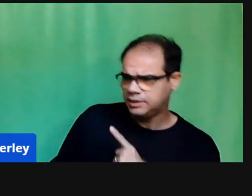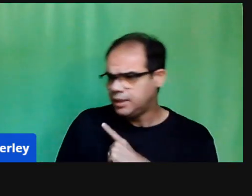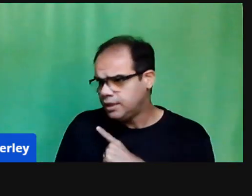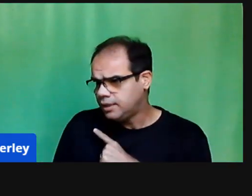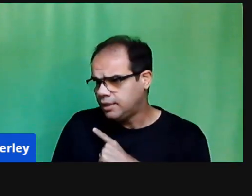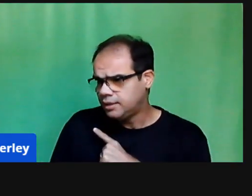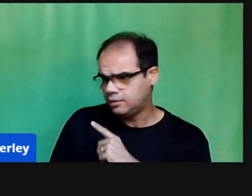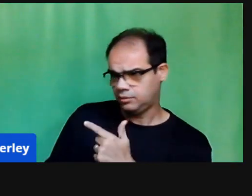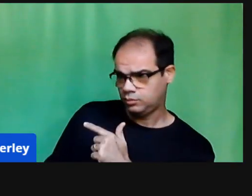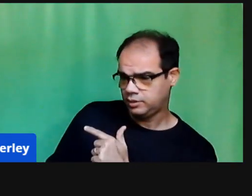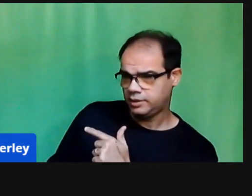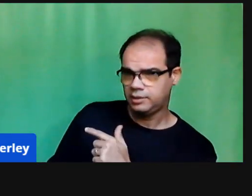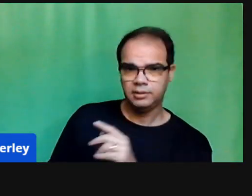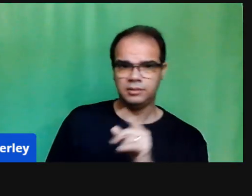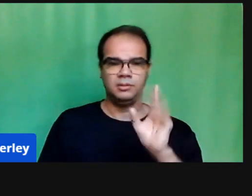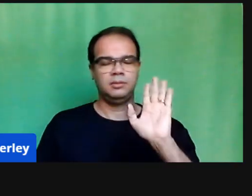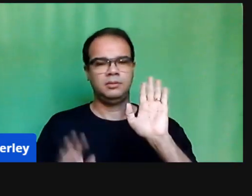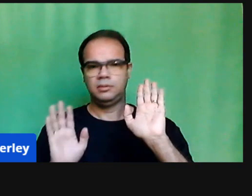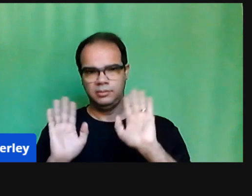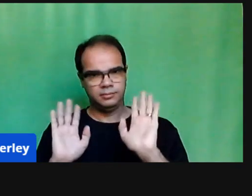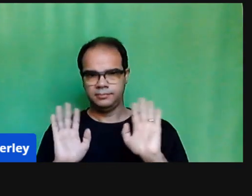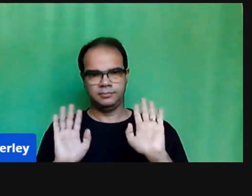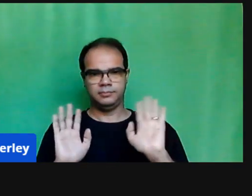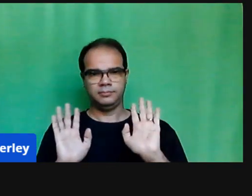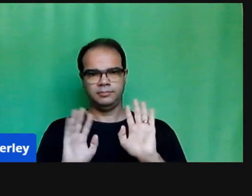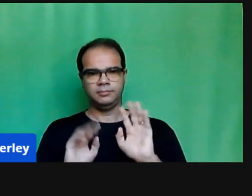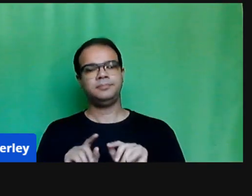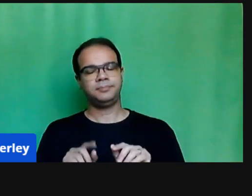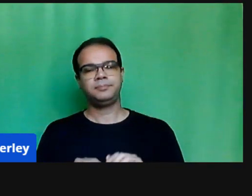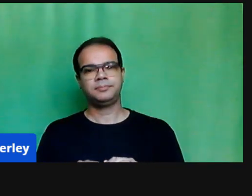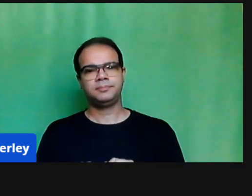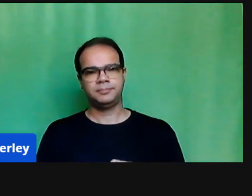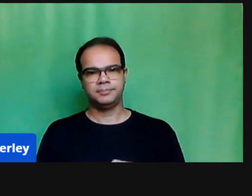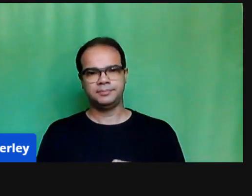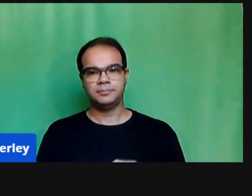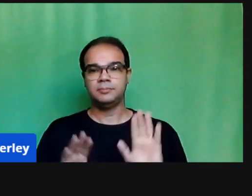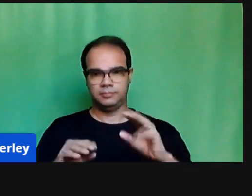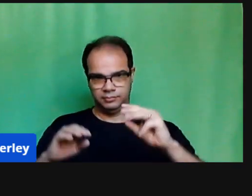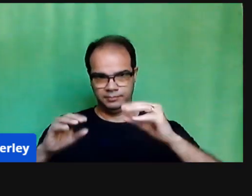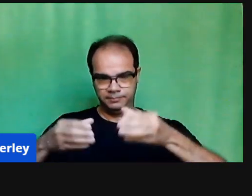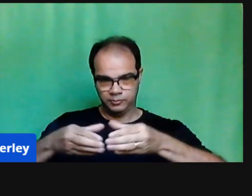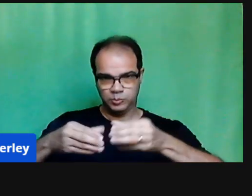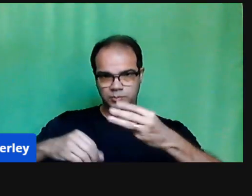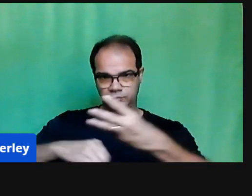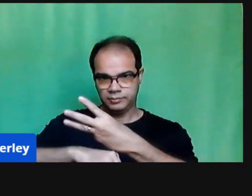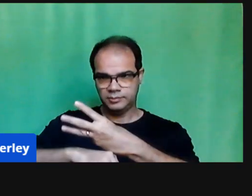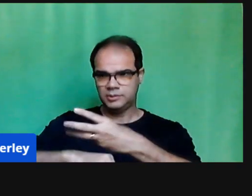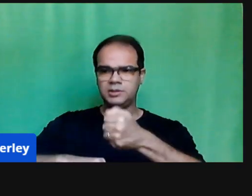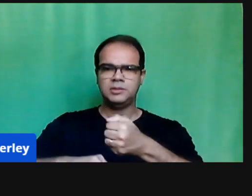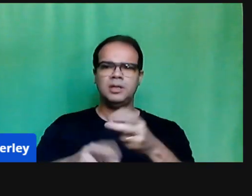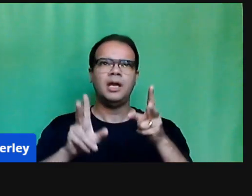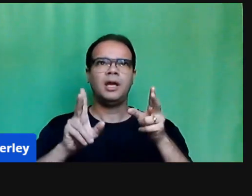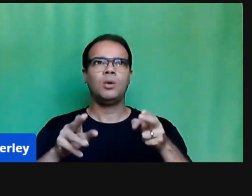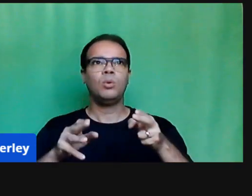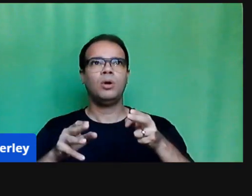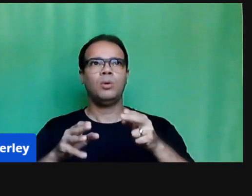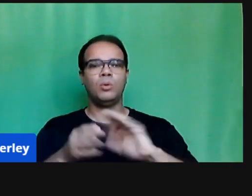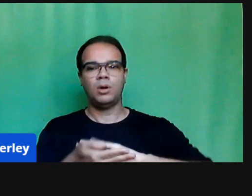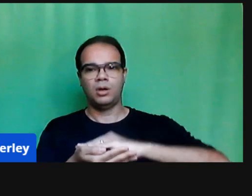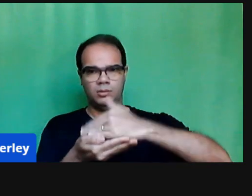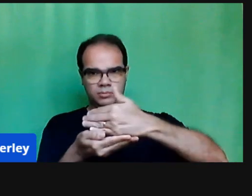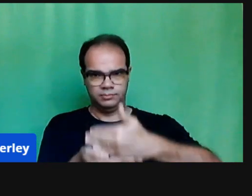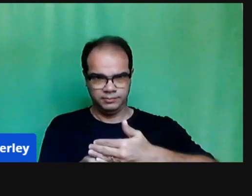orientação. O trabalho no grupo não é uma aula online, é uma orientação para a realização das atividades